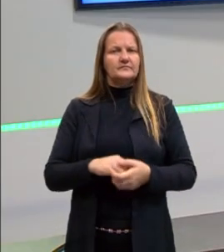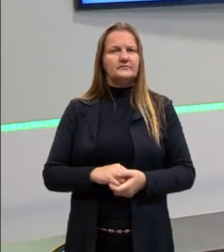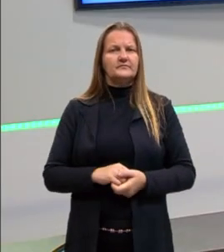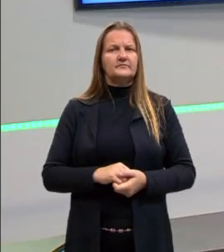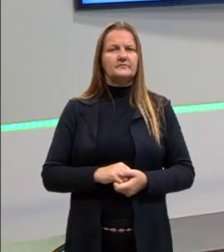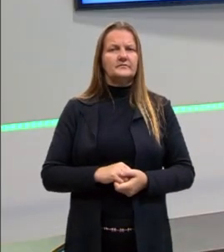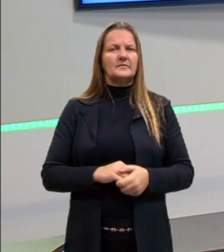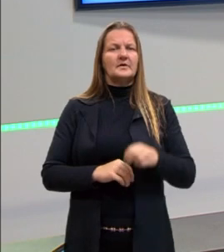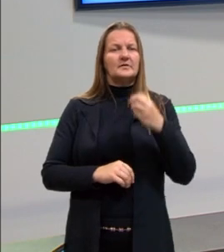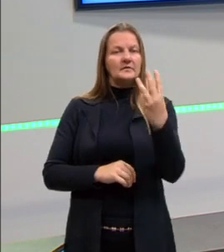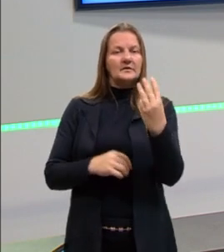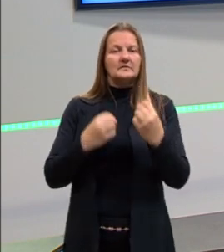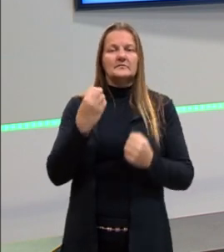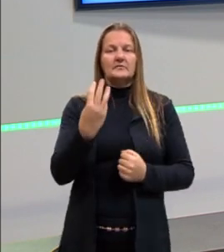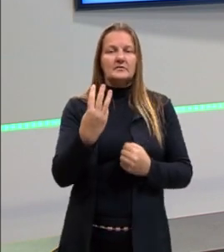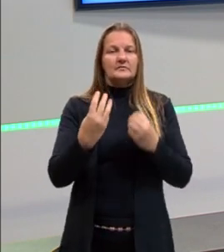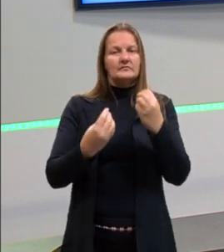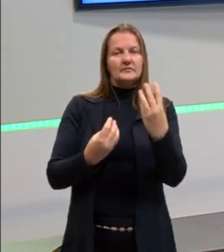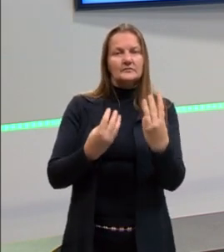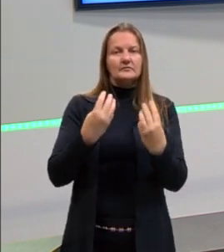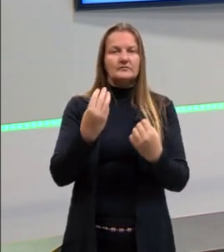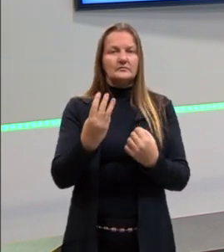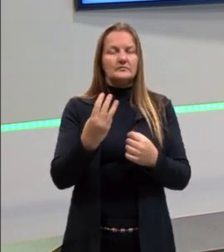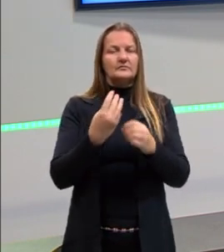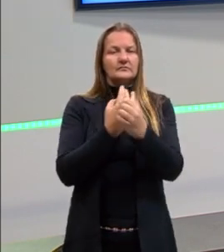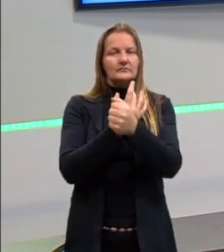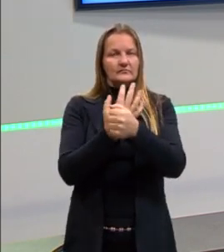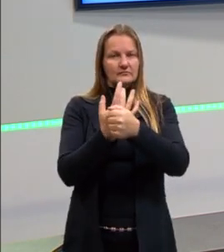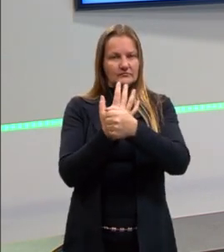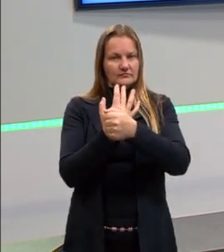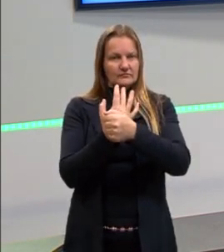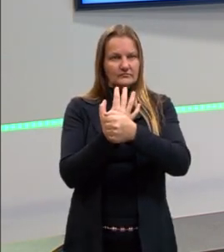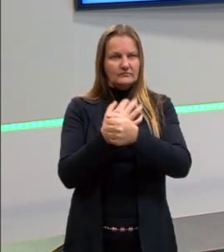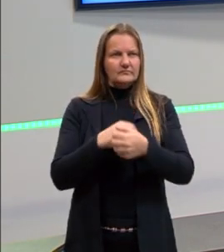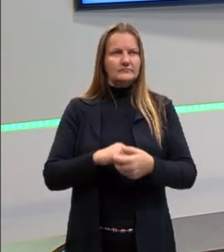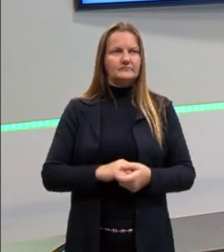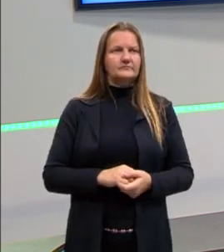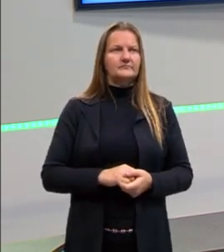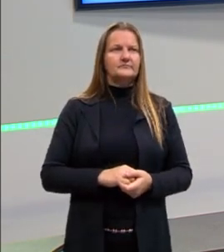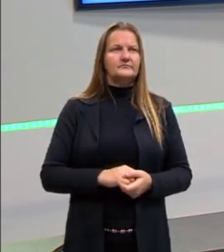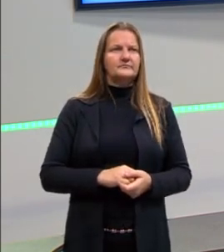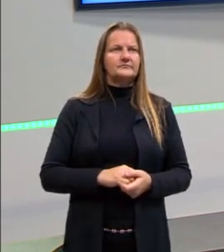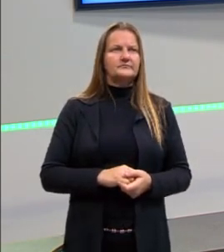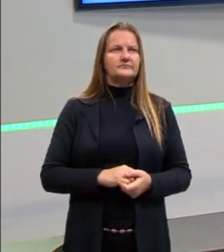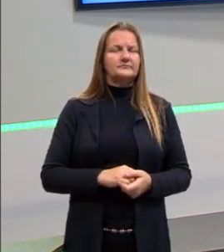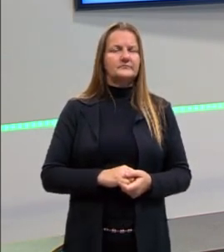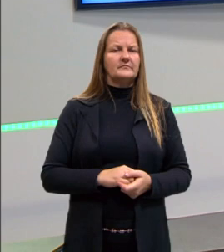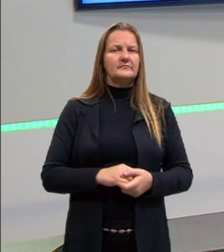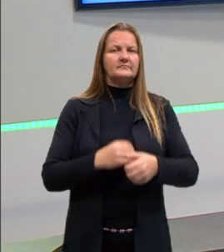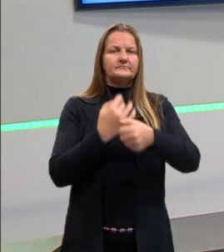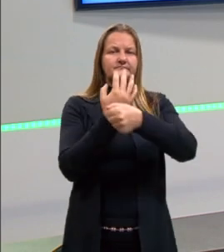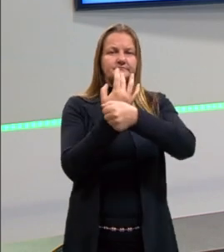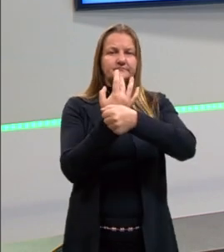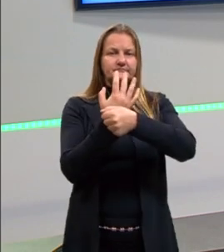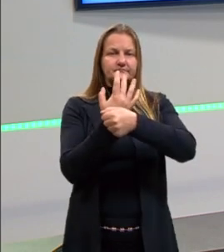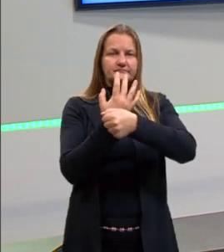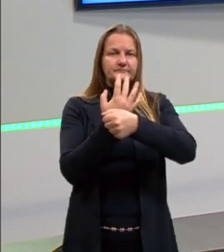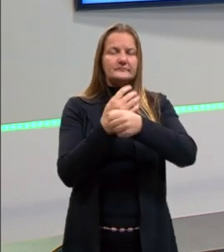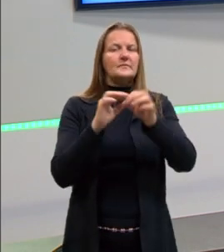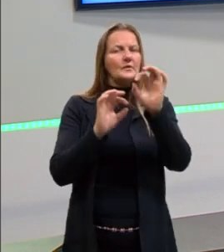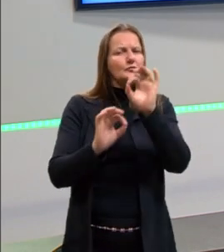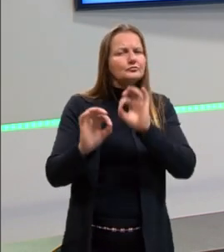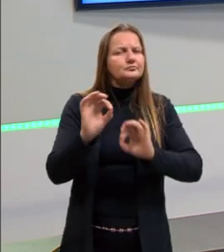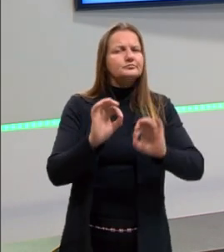trincas lá, são os aminoácidos. Certo, gente? Esses aminoácidos, então, organizadinhos,